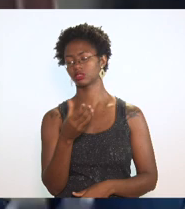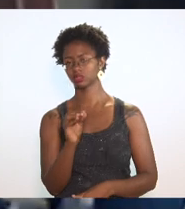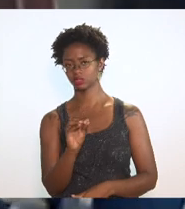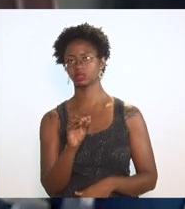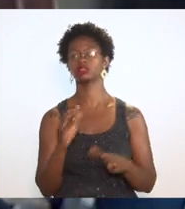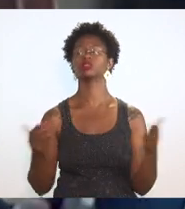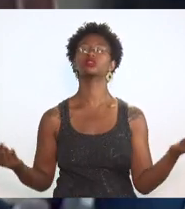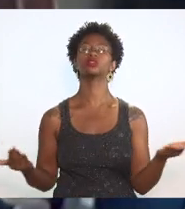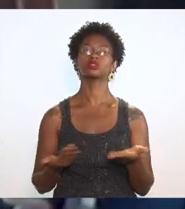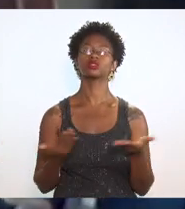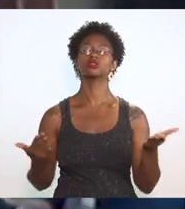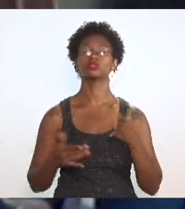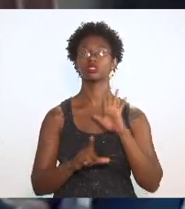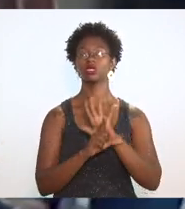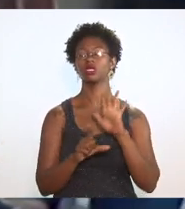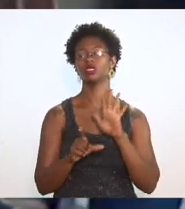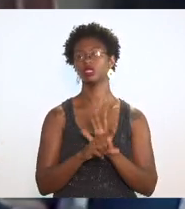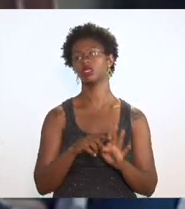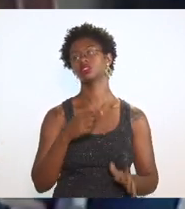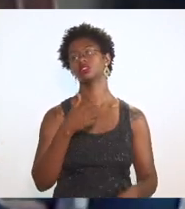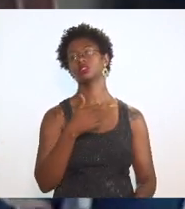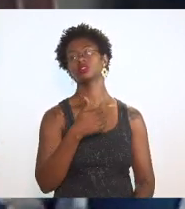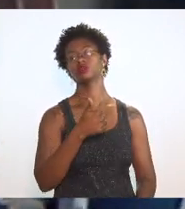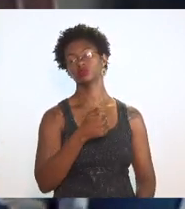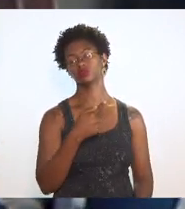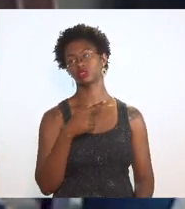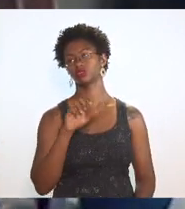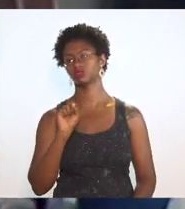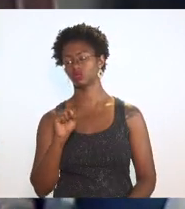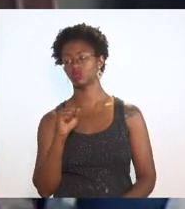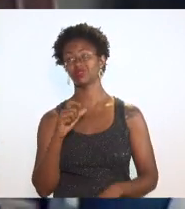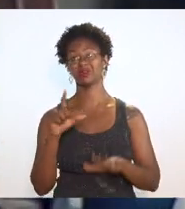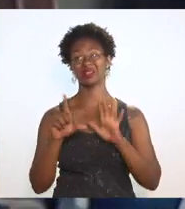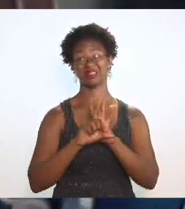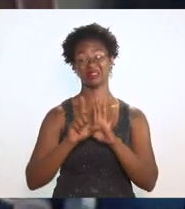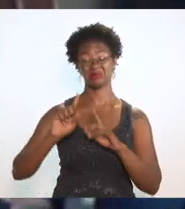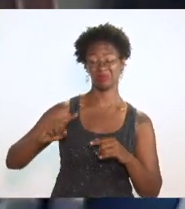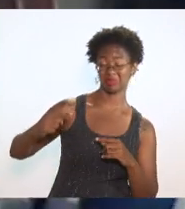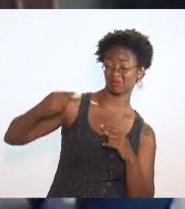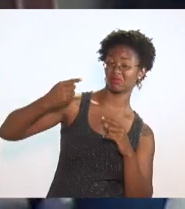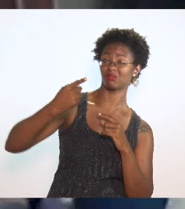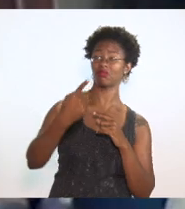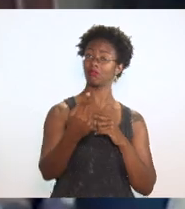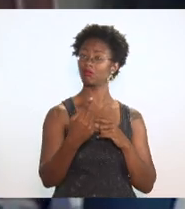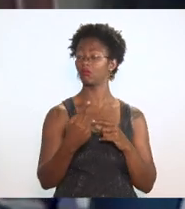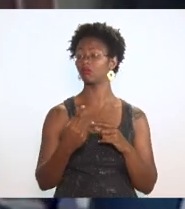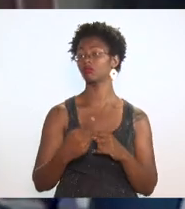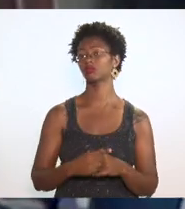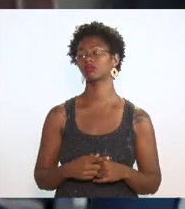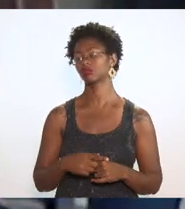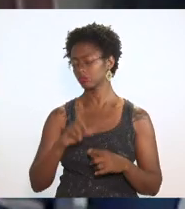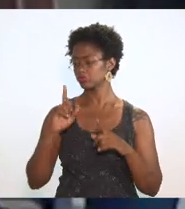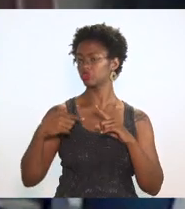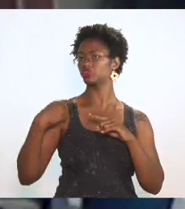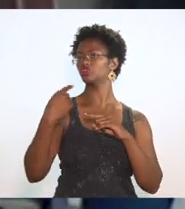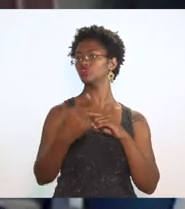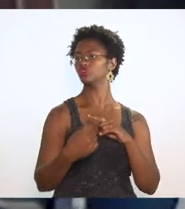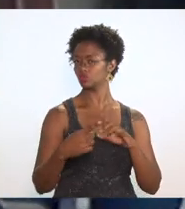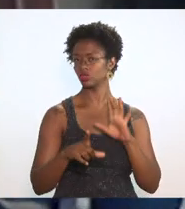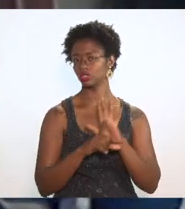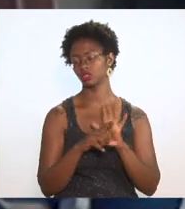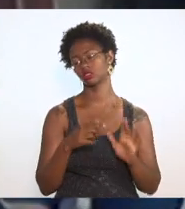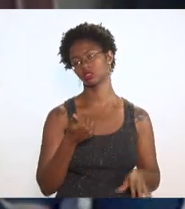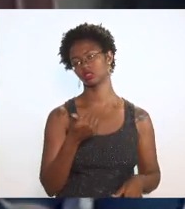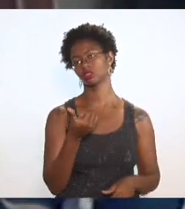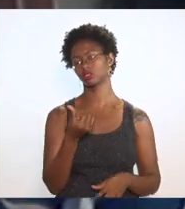a lei complementar 178 quer dizer uma lei posterior a lei complementar 160 diz que